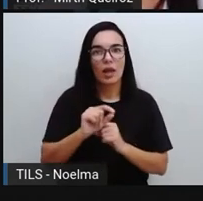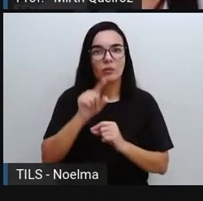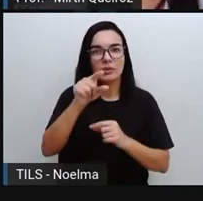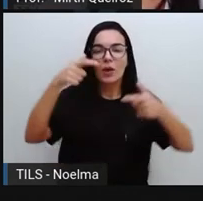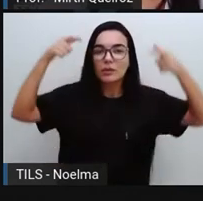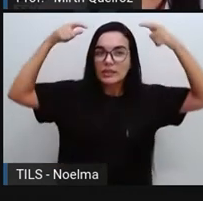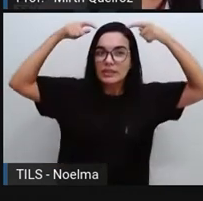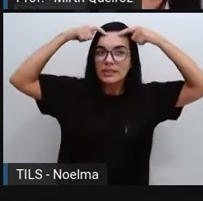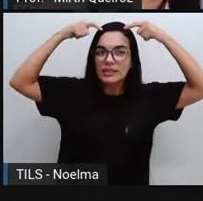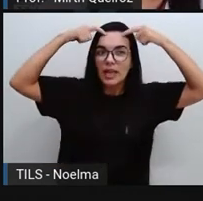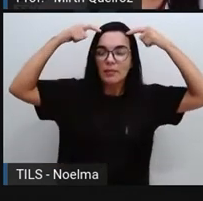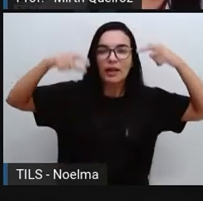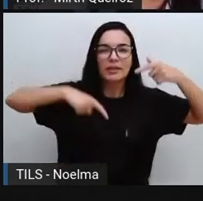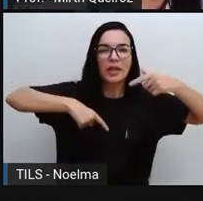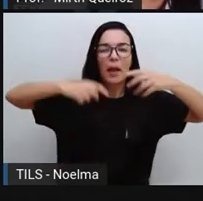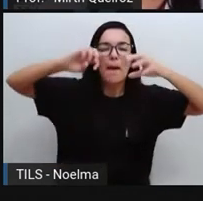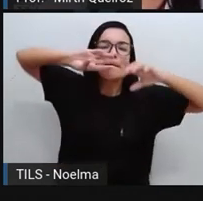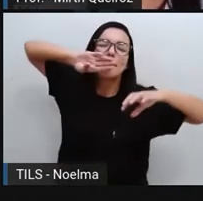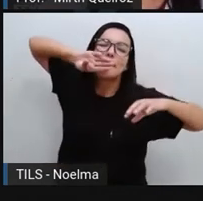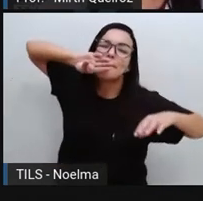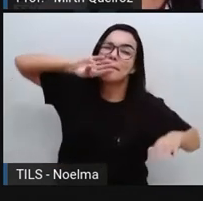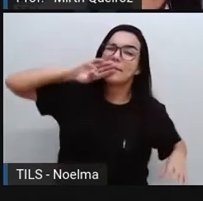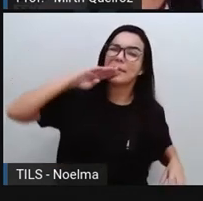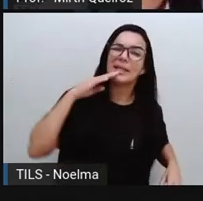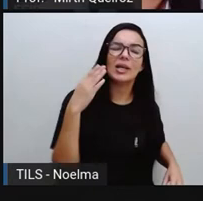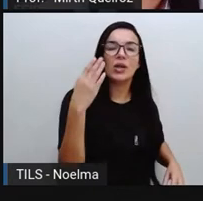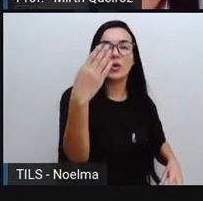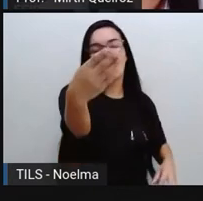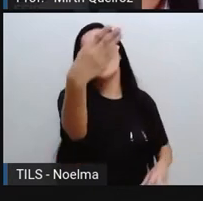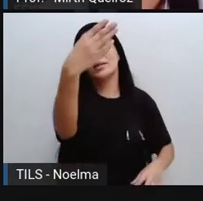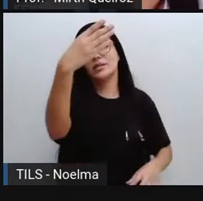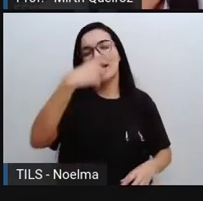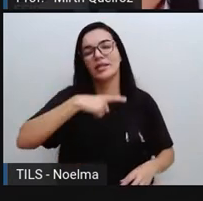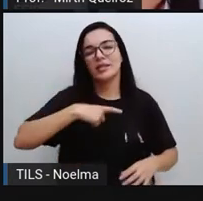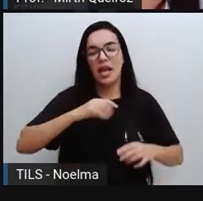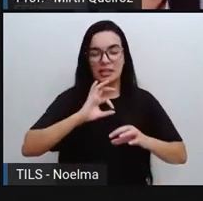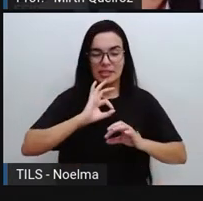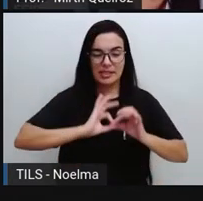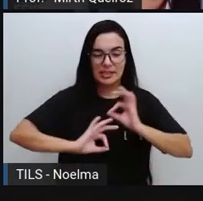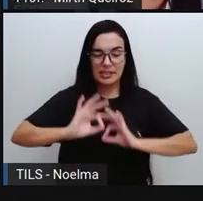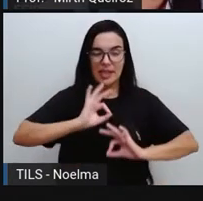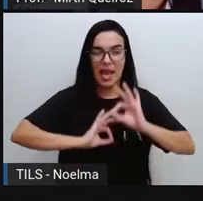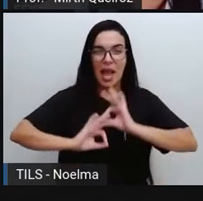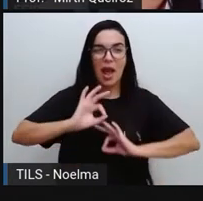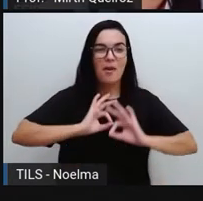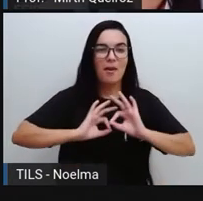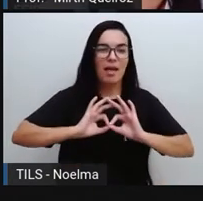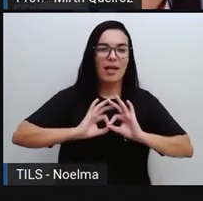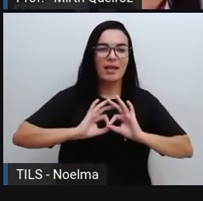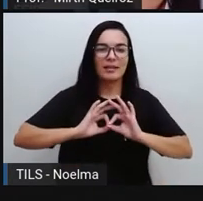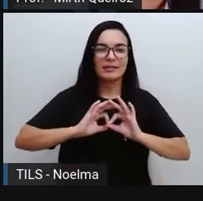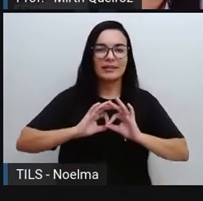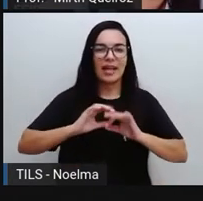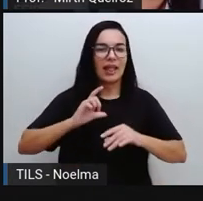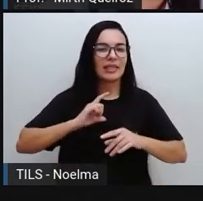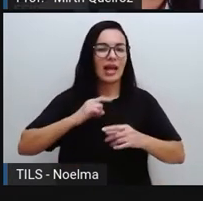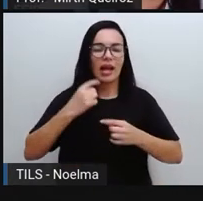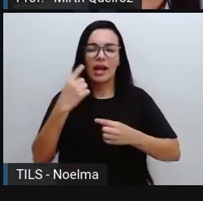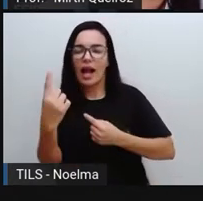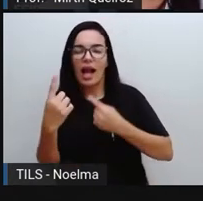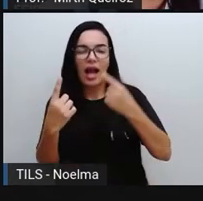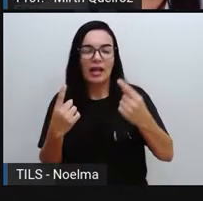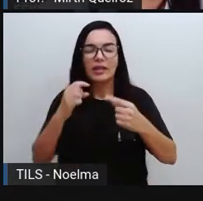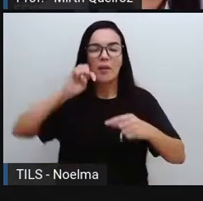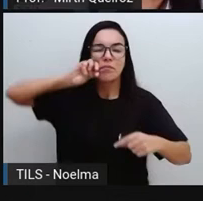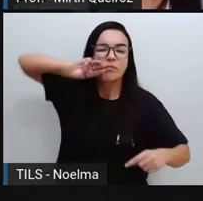de pequenas células nervosas, os neurônios. Cada neurônio conversa intensamente com